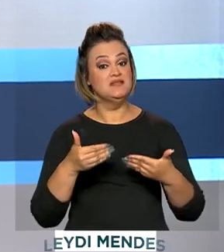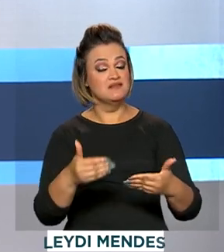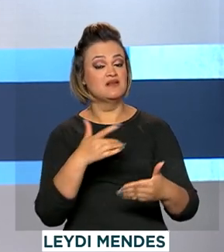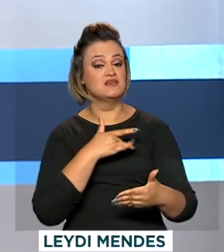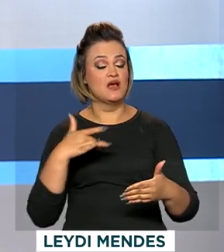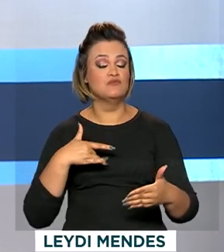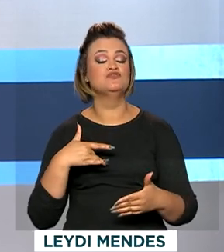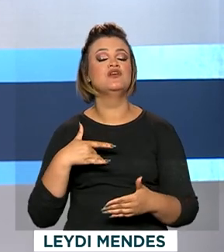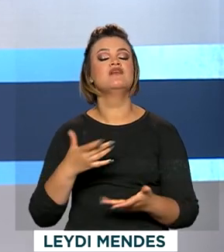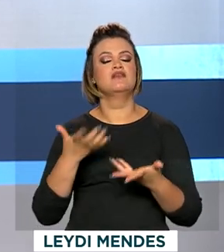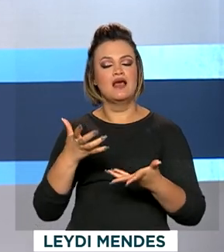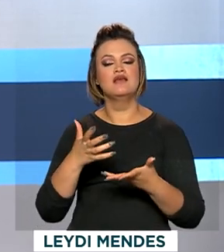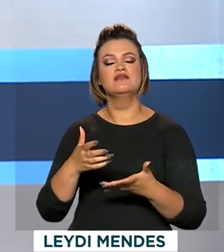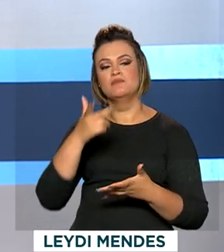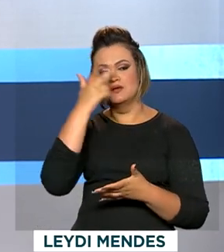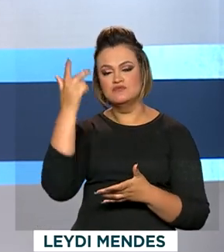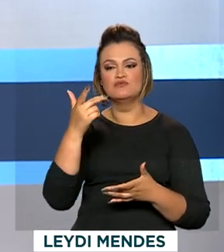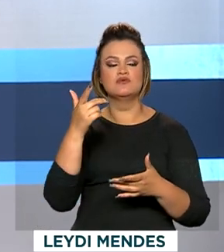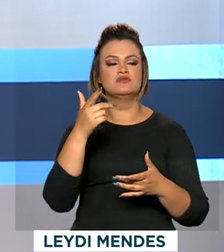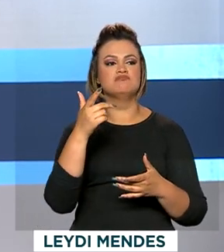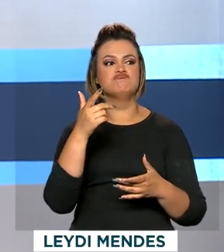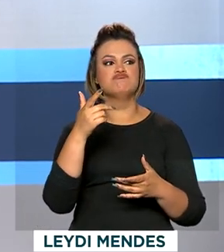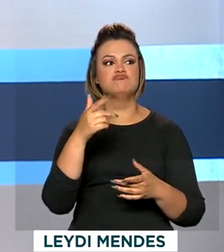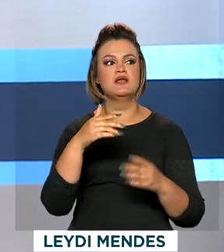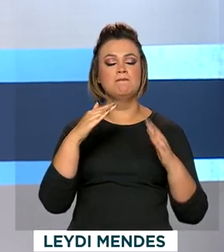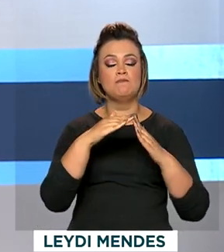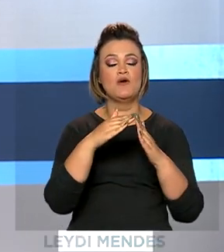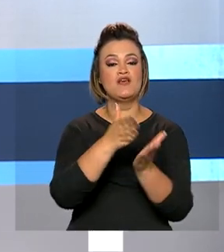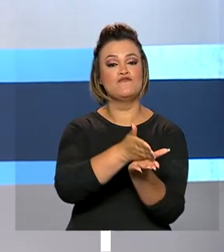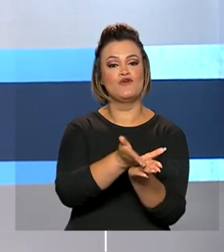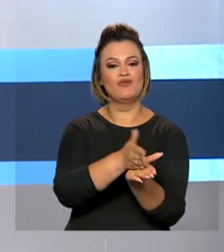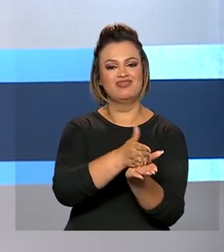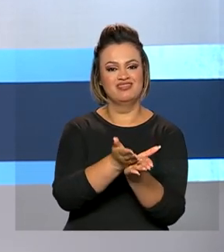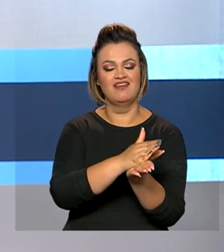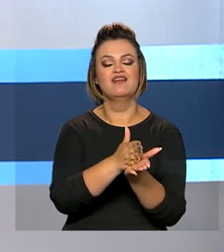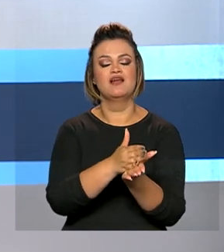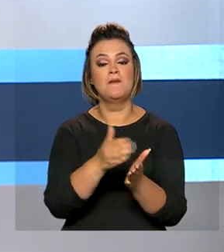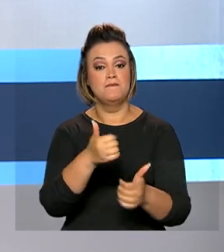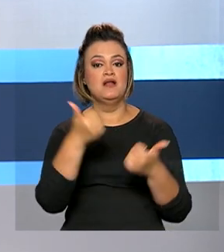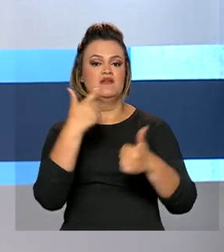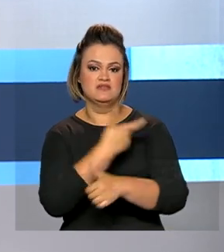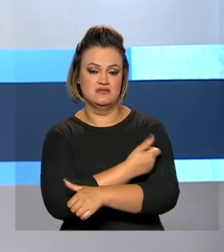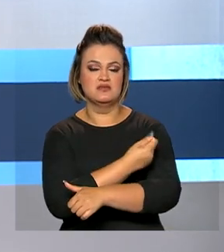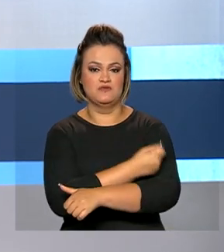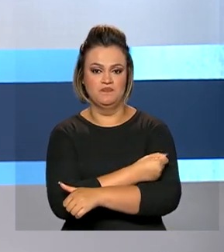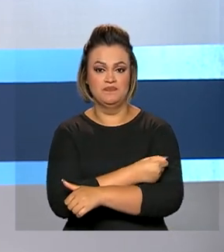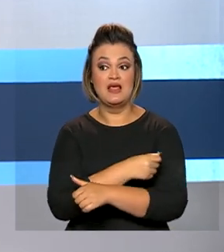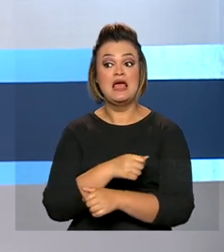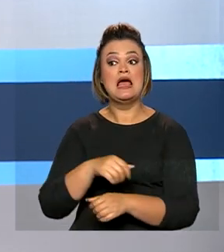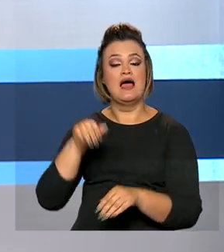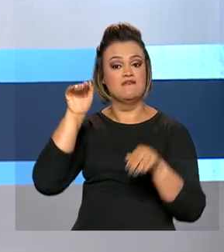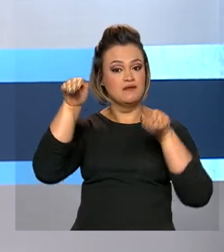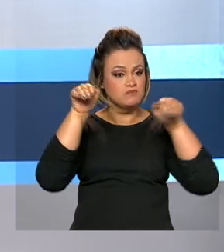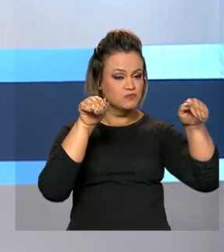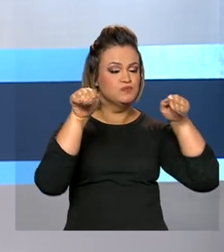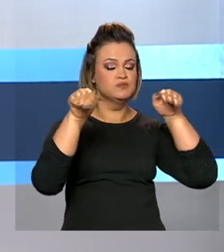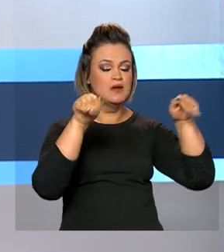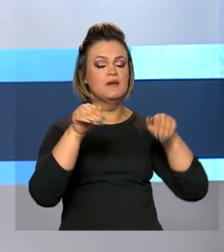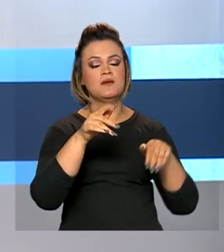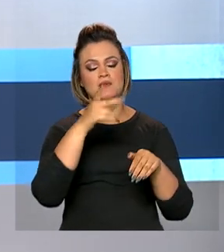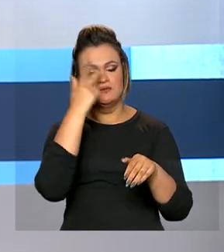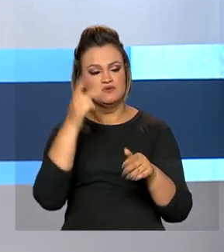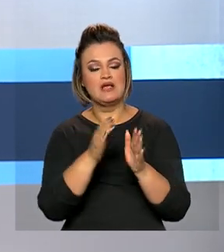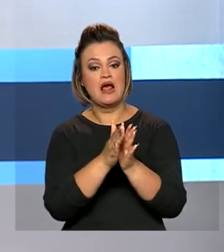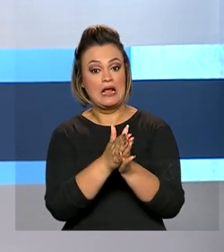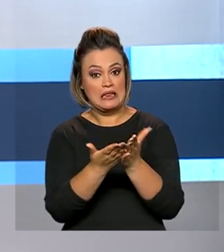aumentar a cobertura vacinal nos municípios de fronteira. Até dezembro, vai promover uma mobilização para atualizar as cadernetas